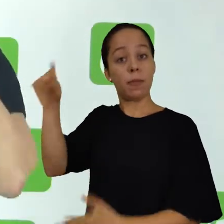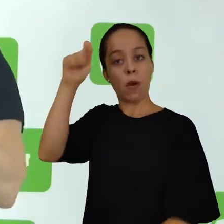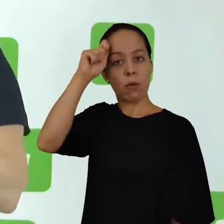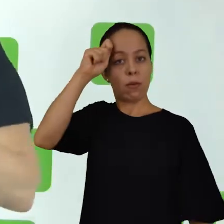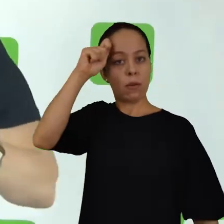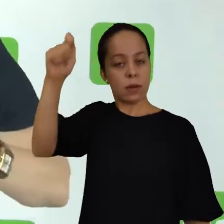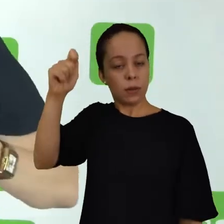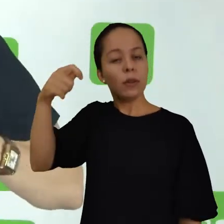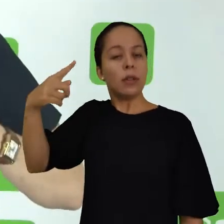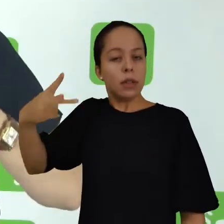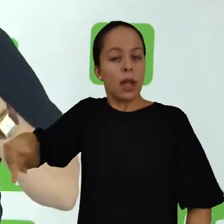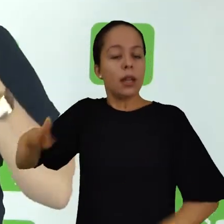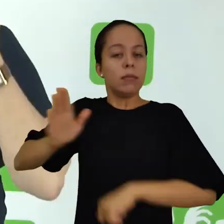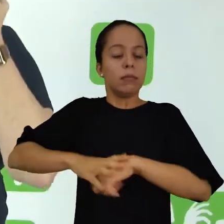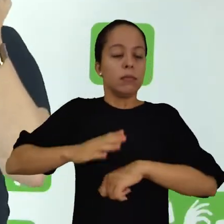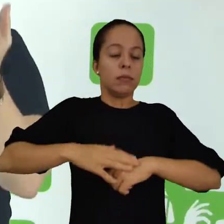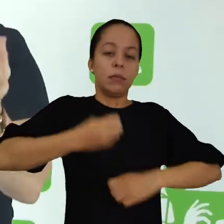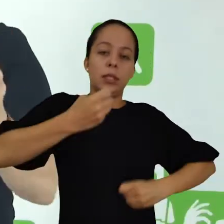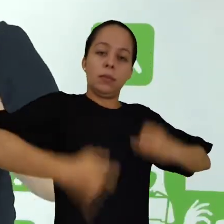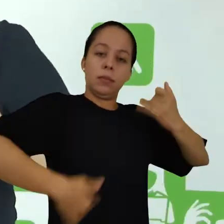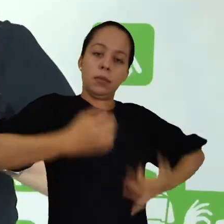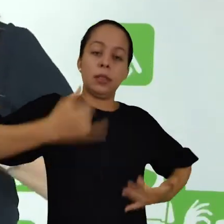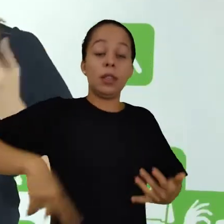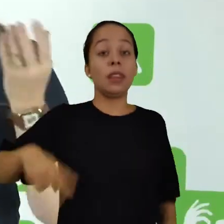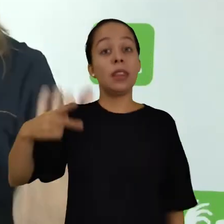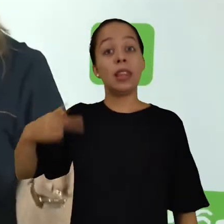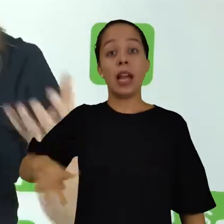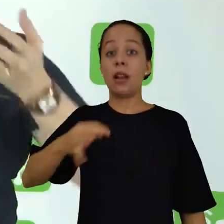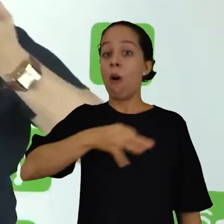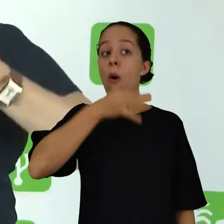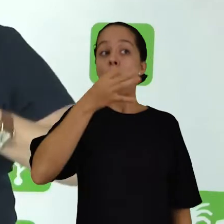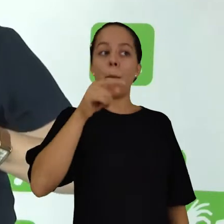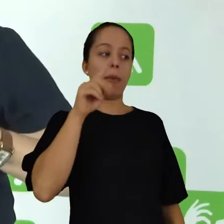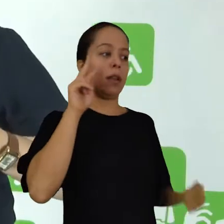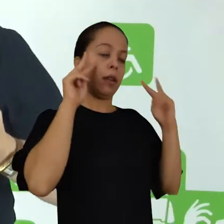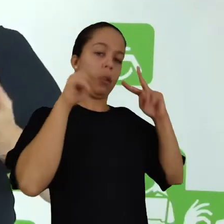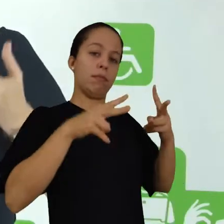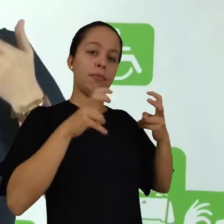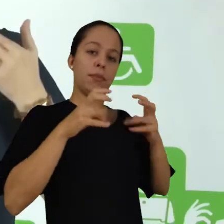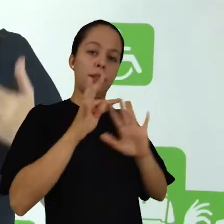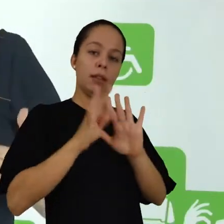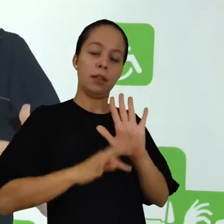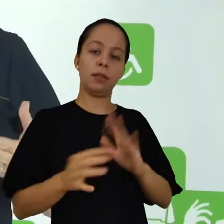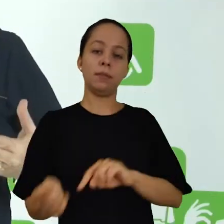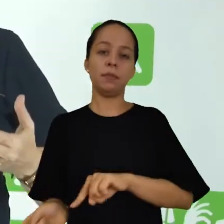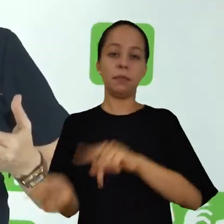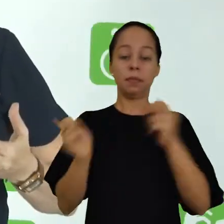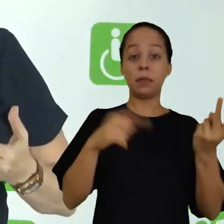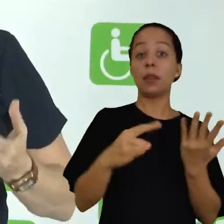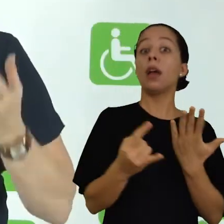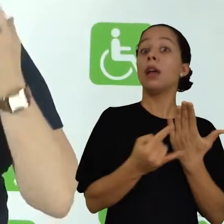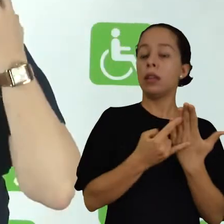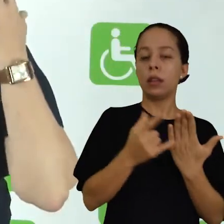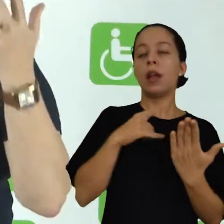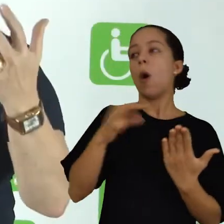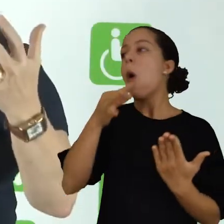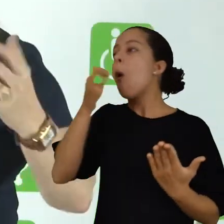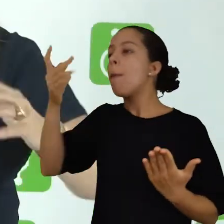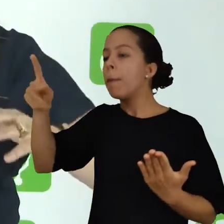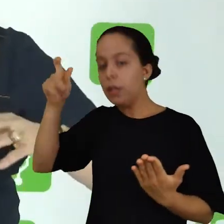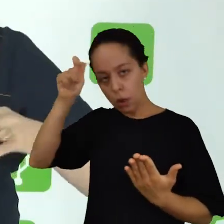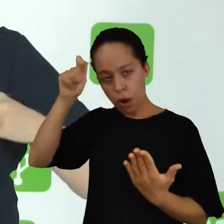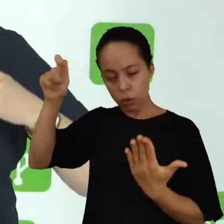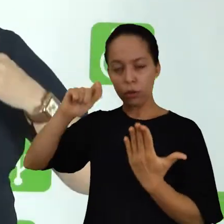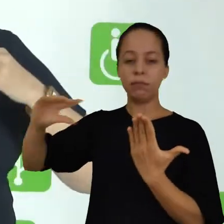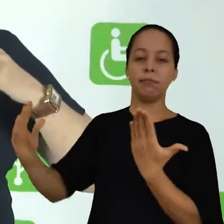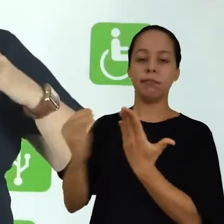autor diz, as considerações que ele faz a opinião dele sobre o texto. Na resenha vem a opinião do